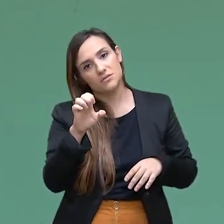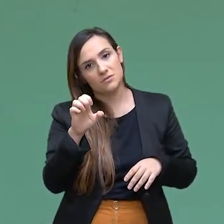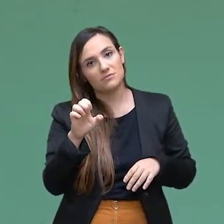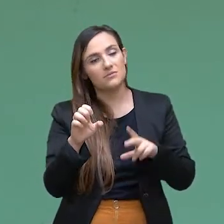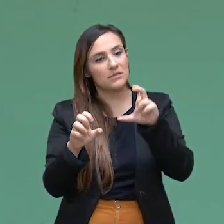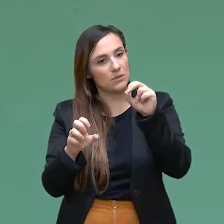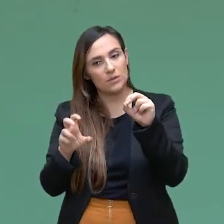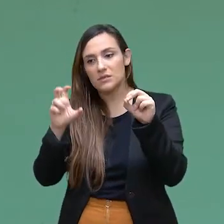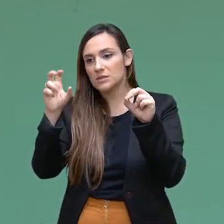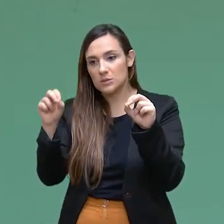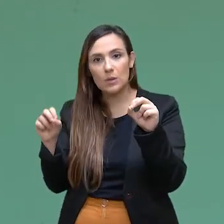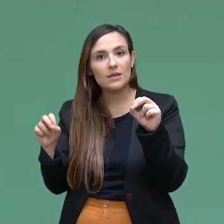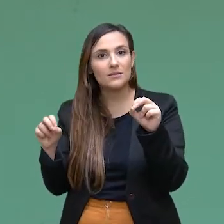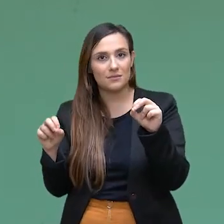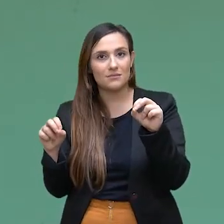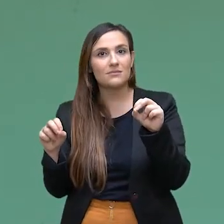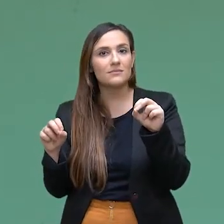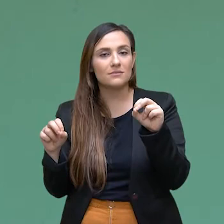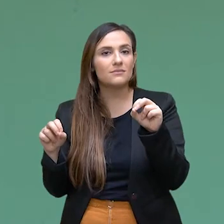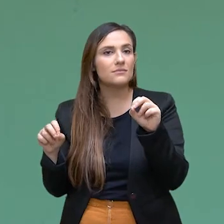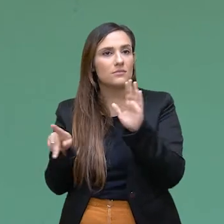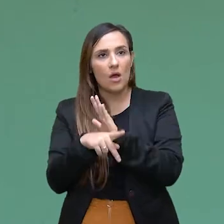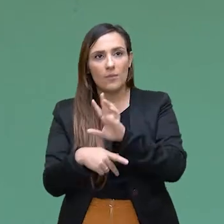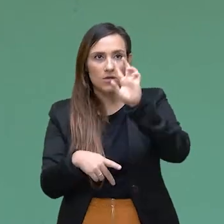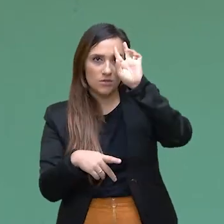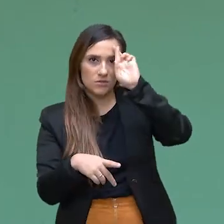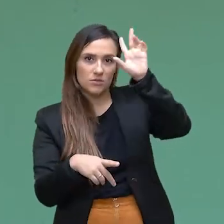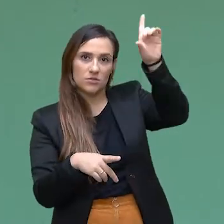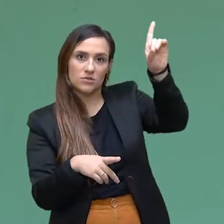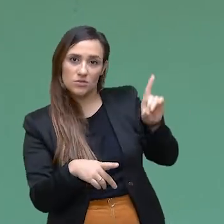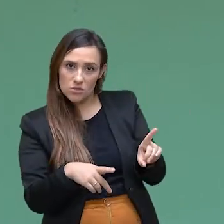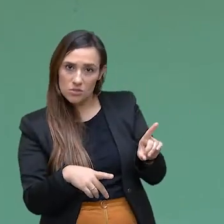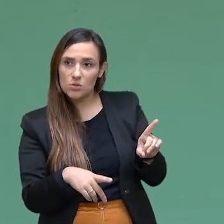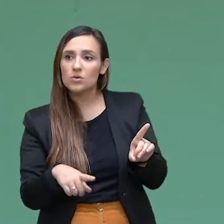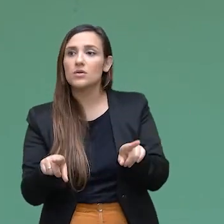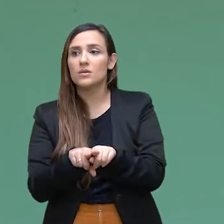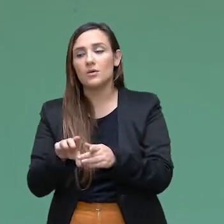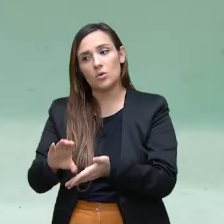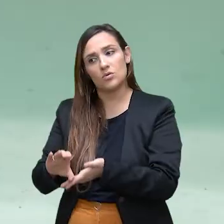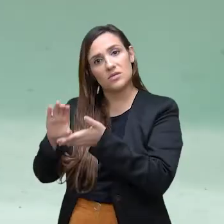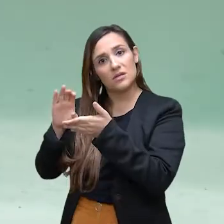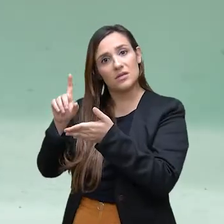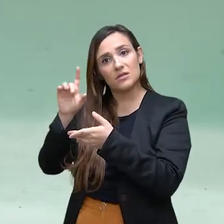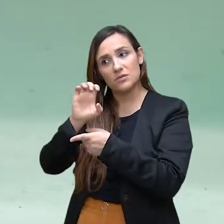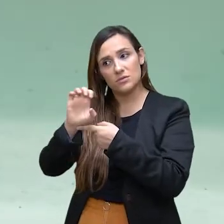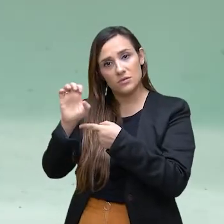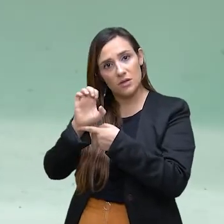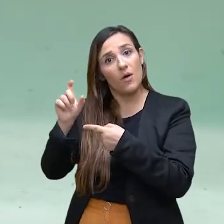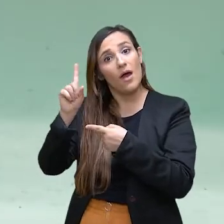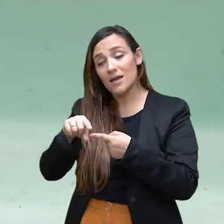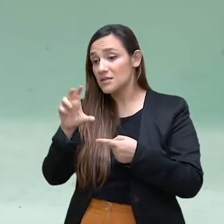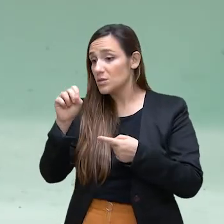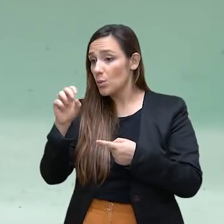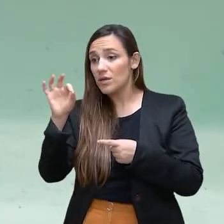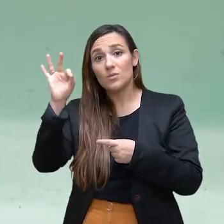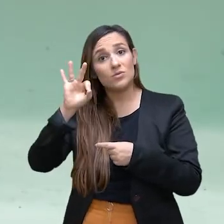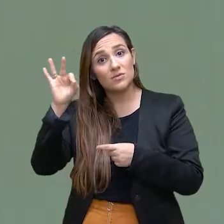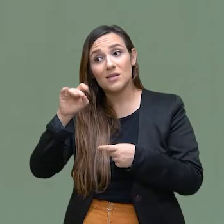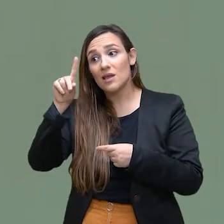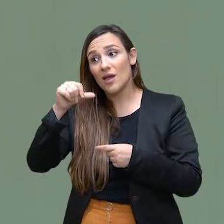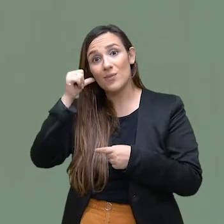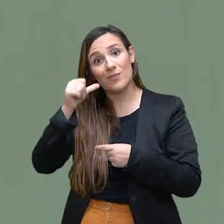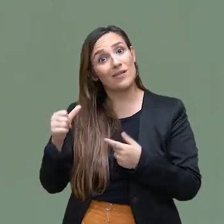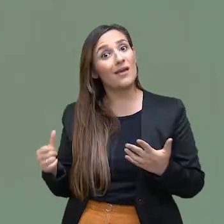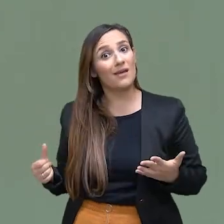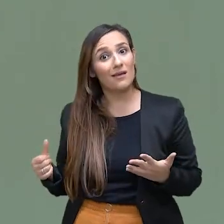50% dos integrantes, tanto da diretoria quanto do Conselho Estadual, são mulheres. Então, é uma nova realidade